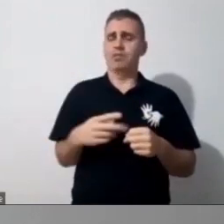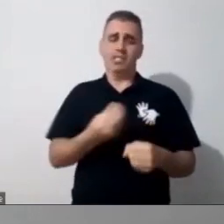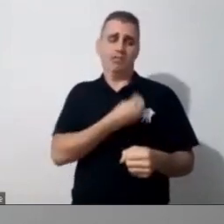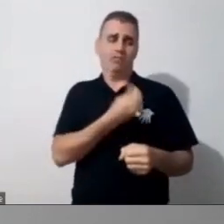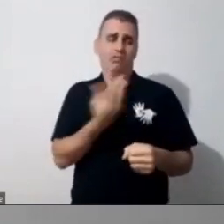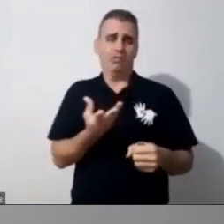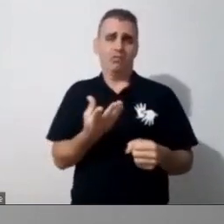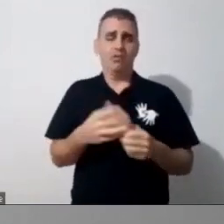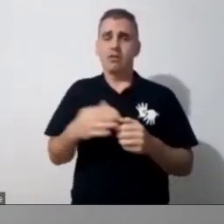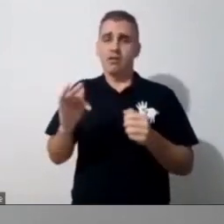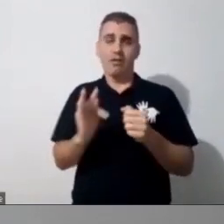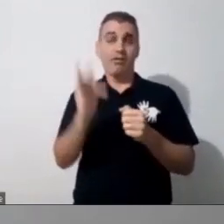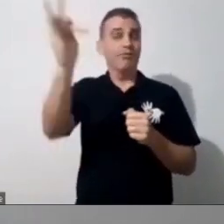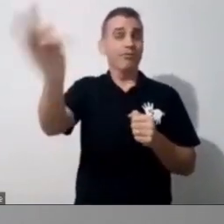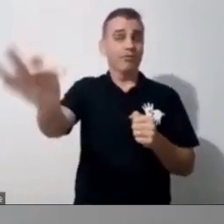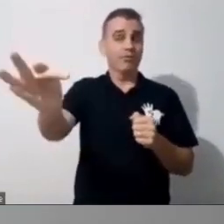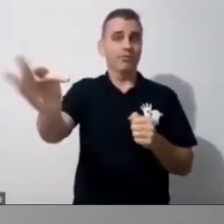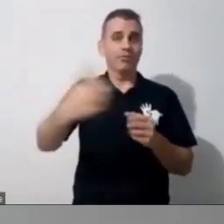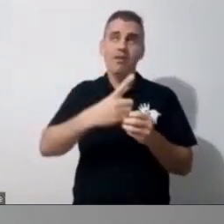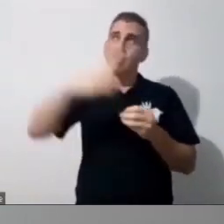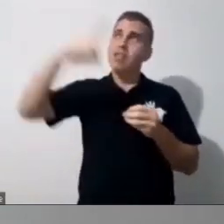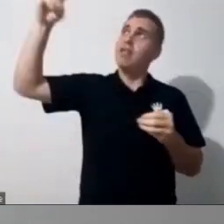como diz aquela frase, a Deus pertence.